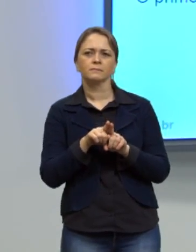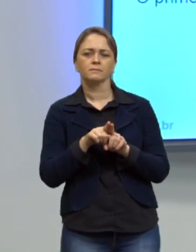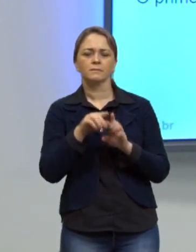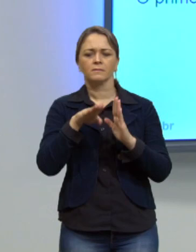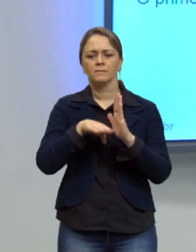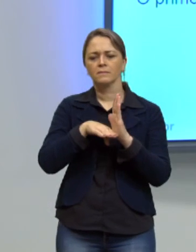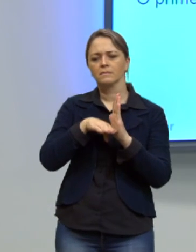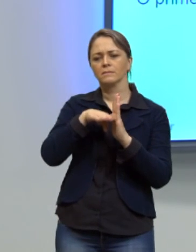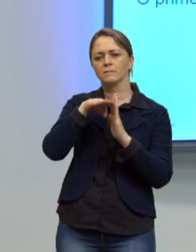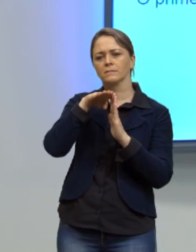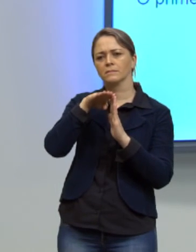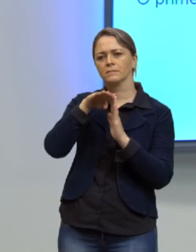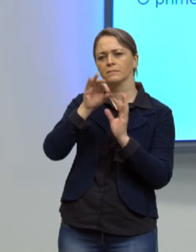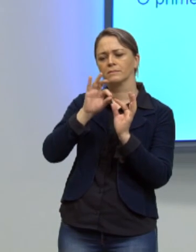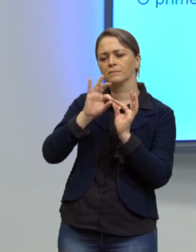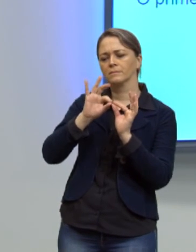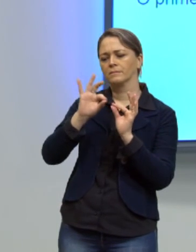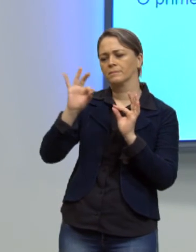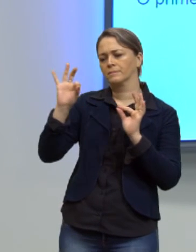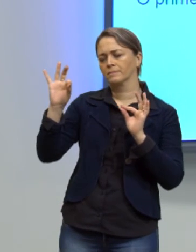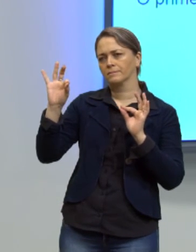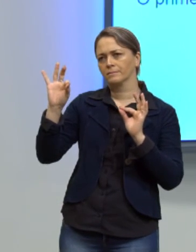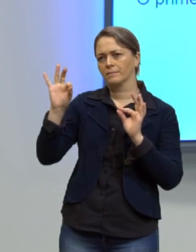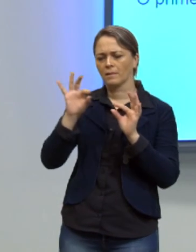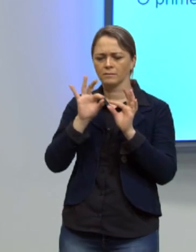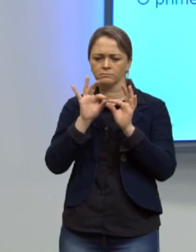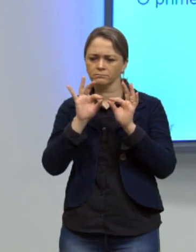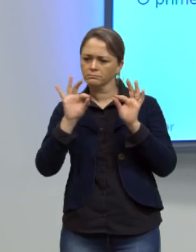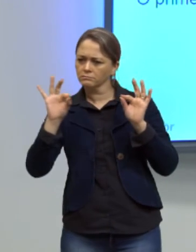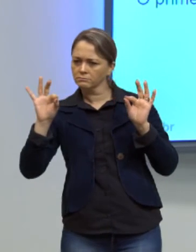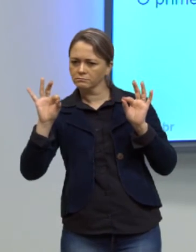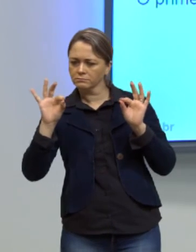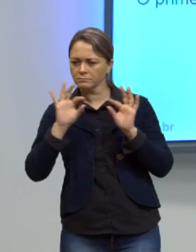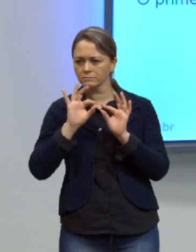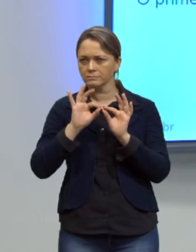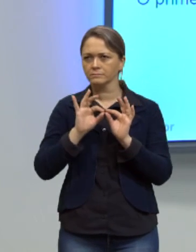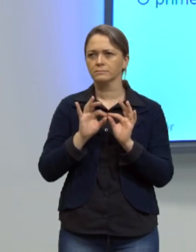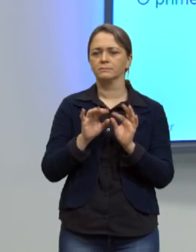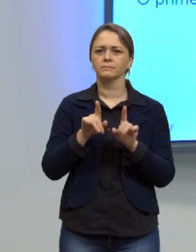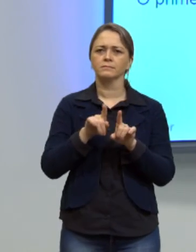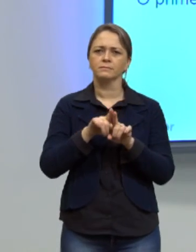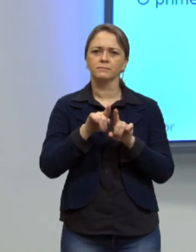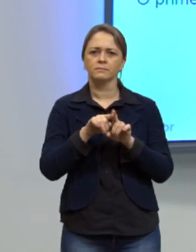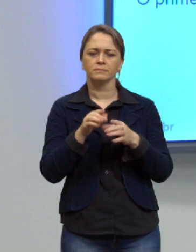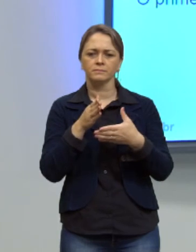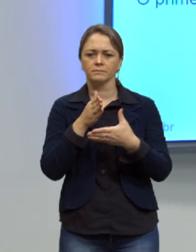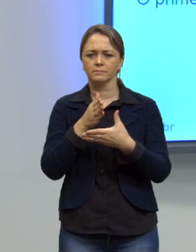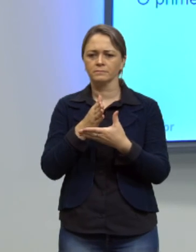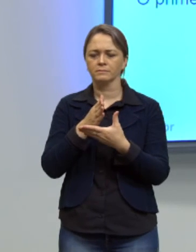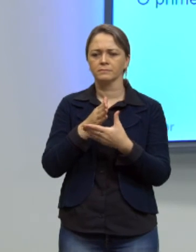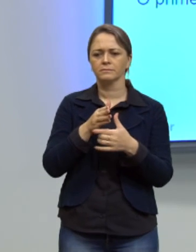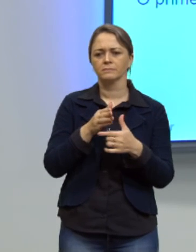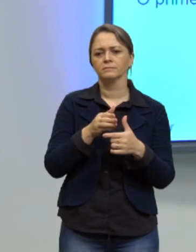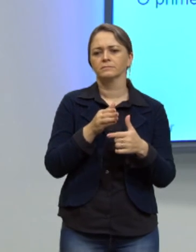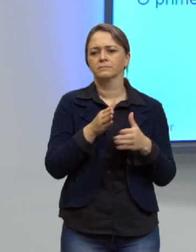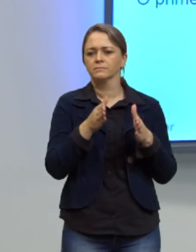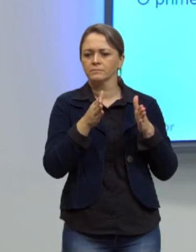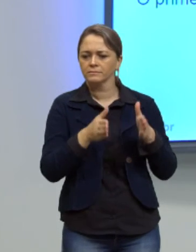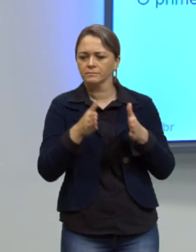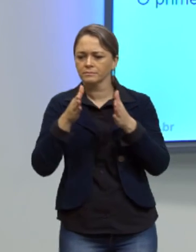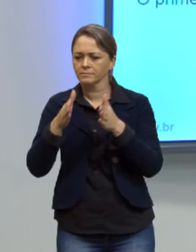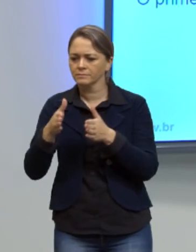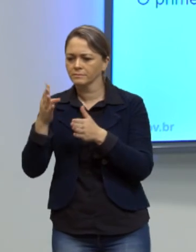do gráfico é linear certo é linear é uma linha reta e no intervalo de cada quatro anos